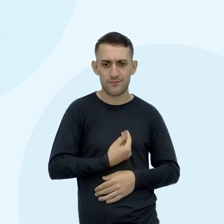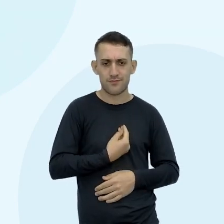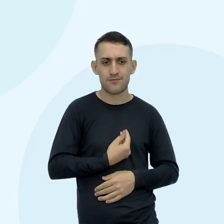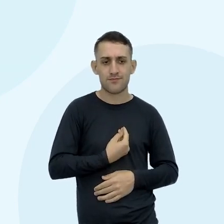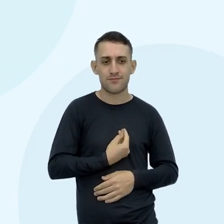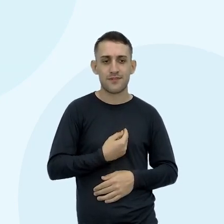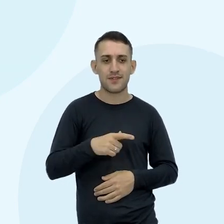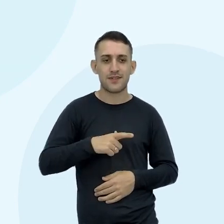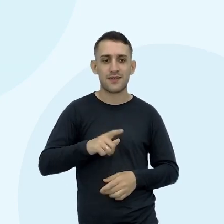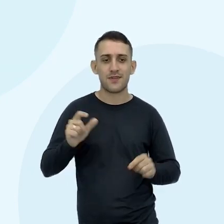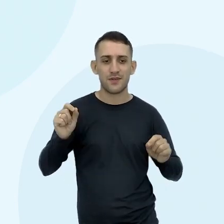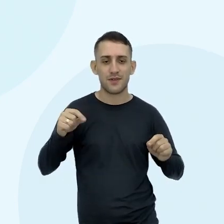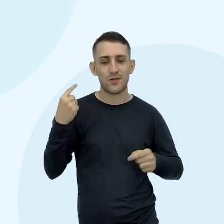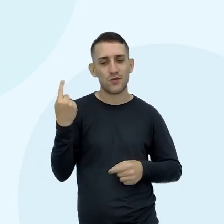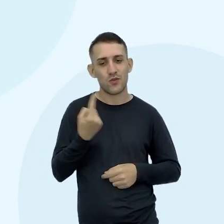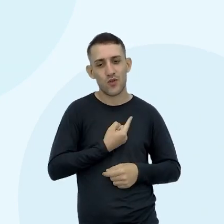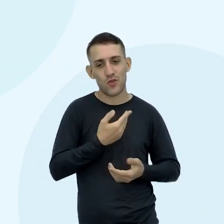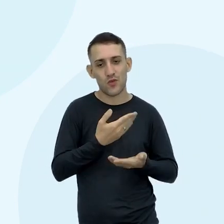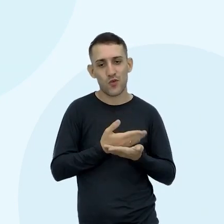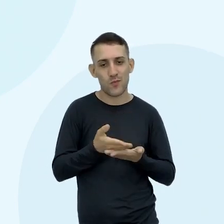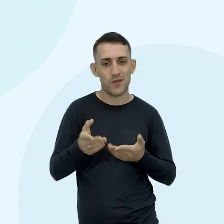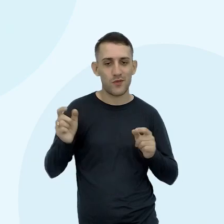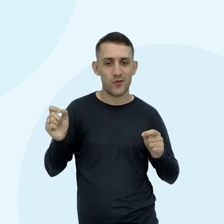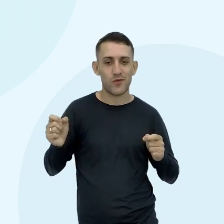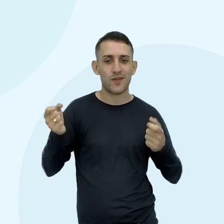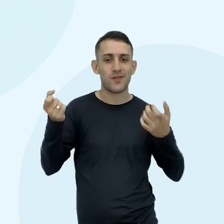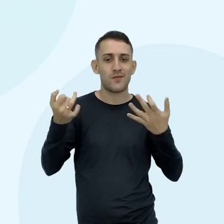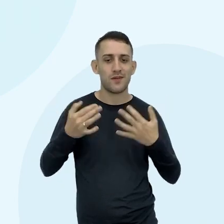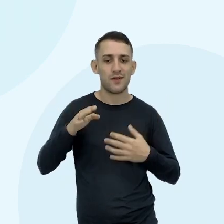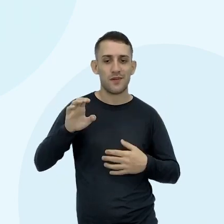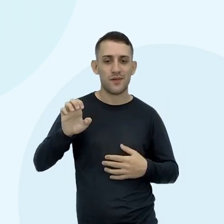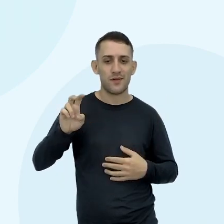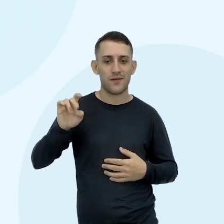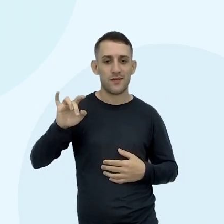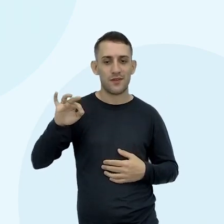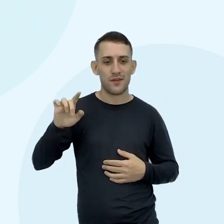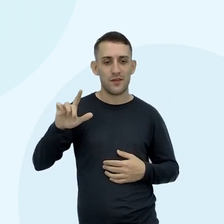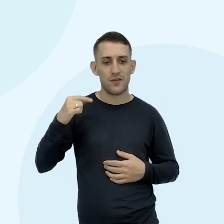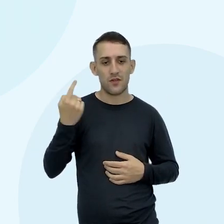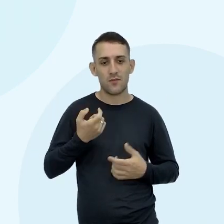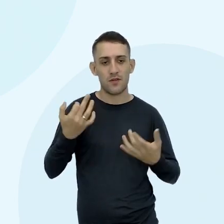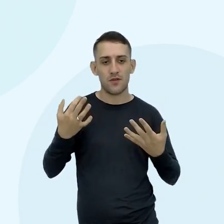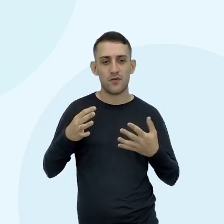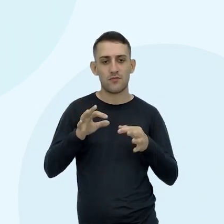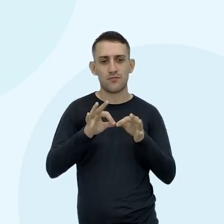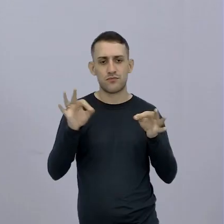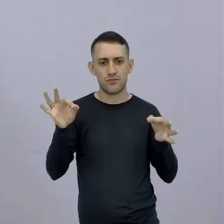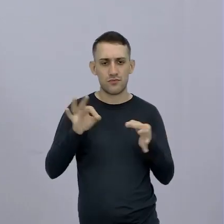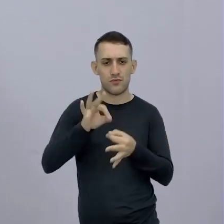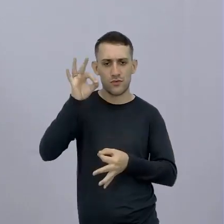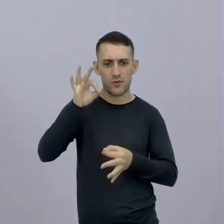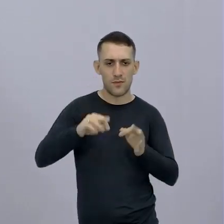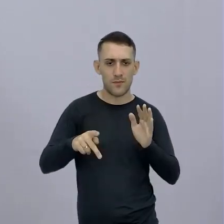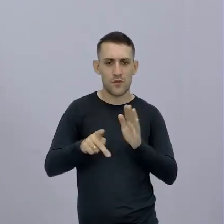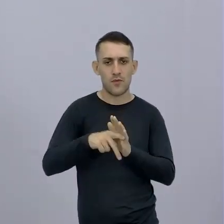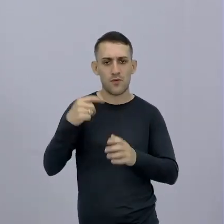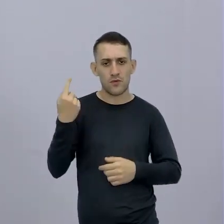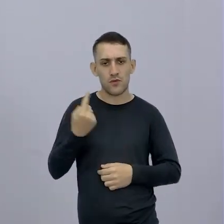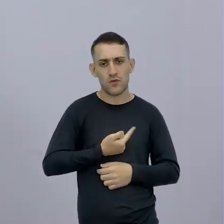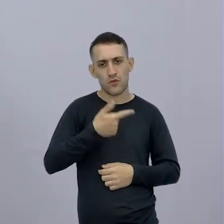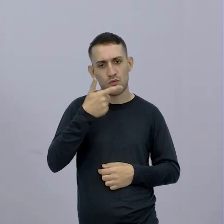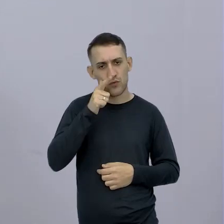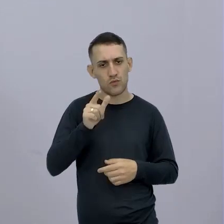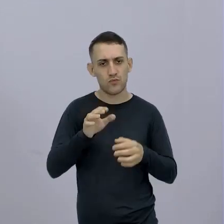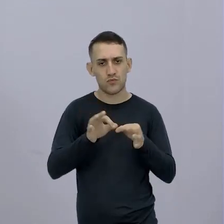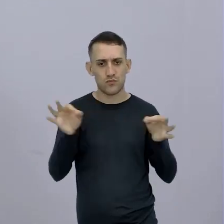Aí Já que a gente Já começou A medida Como a gente já tinha falado Dos tamanhos Na anotação científica O tamanho deles A gente começou a medir